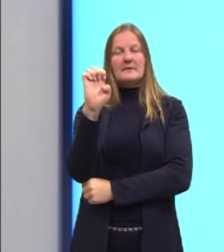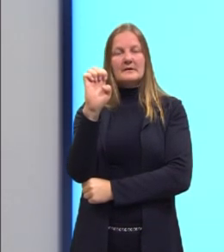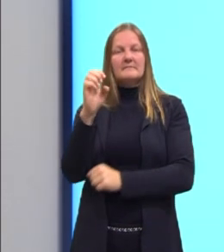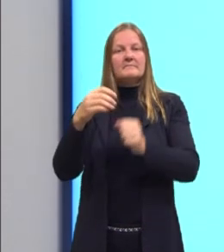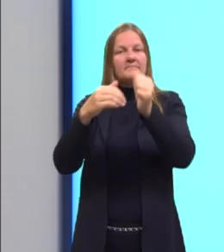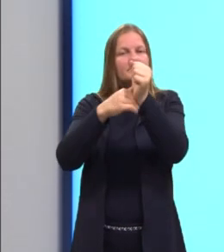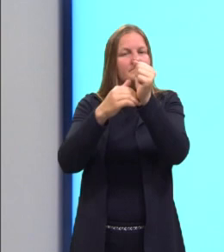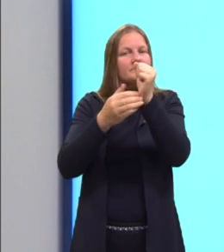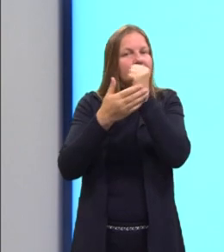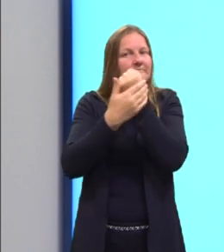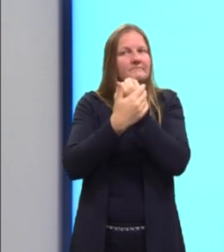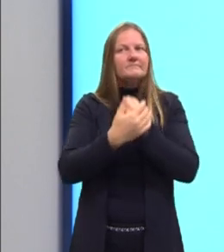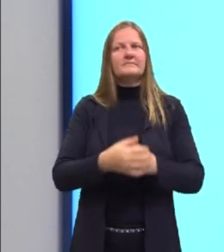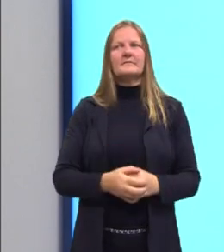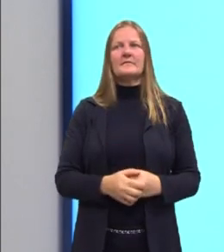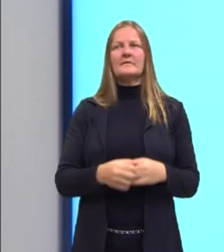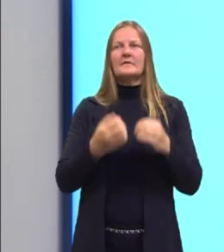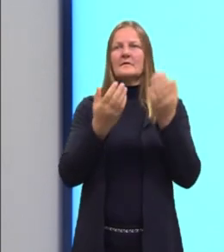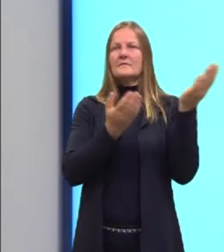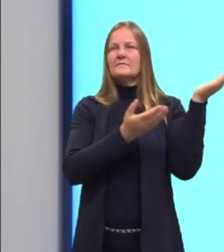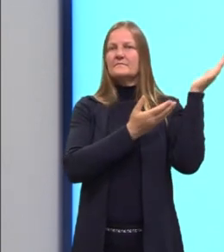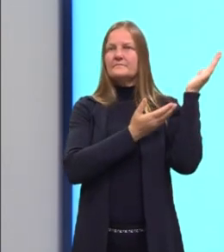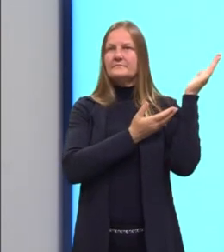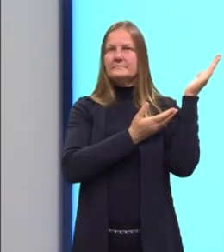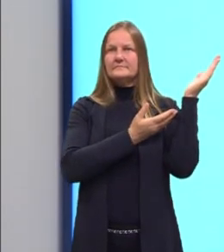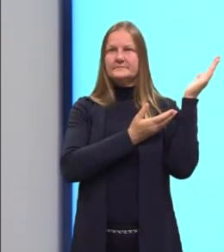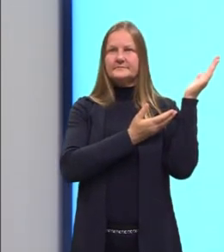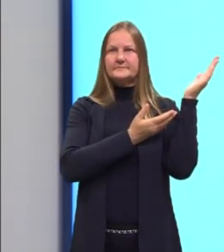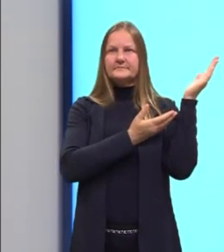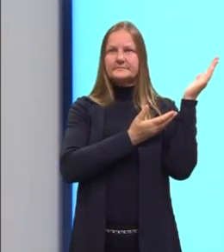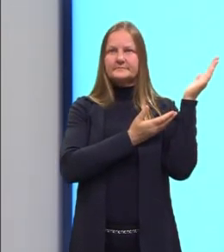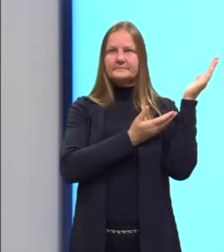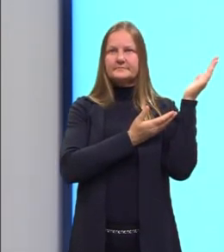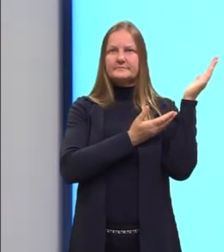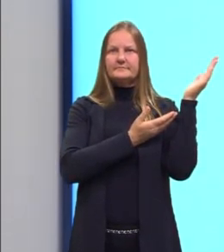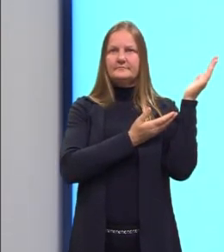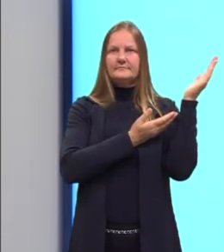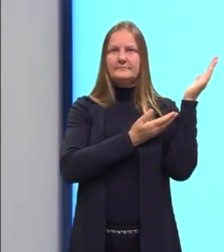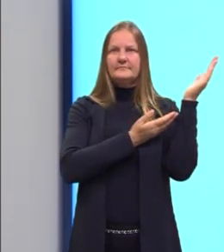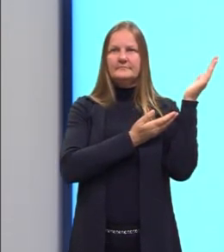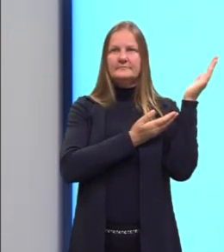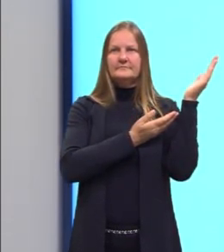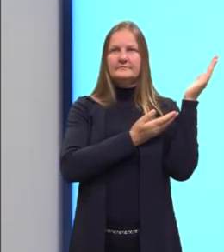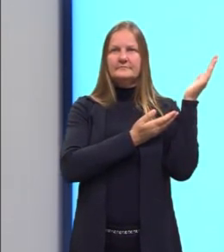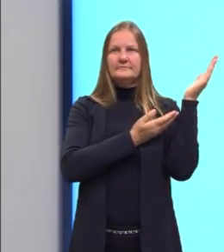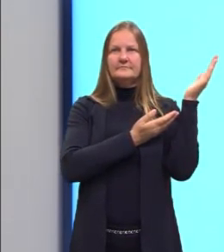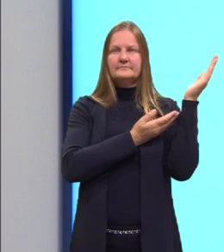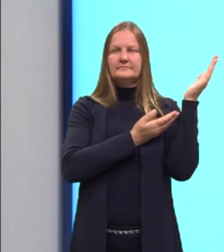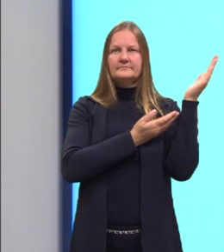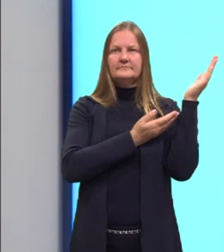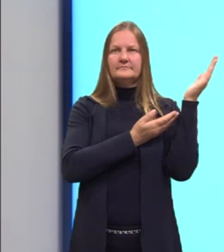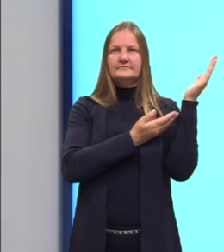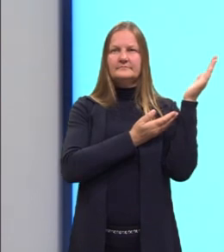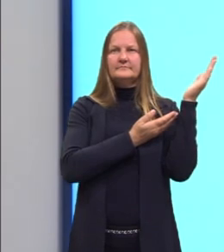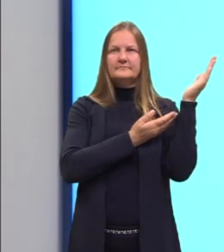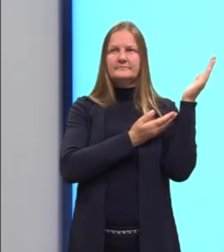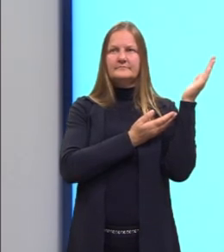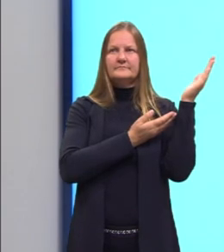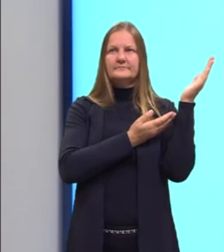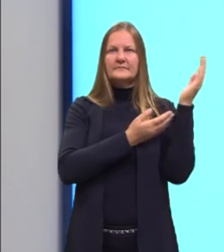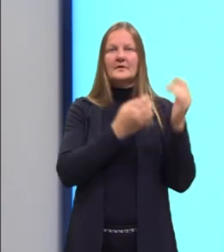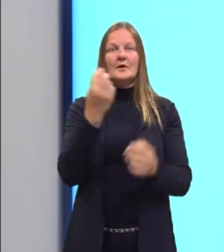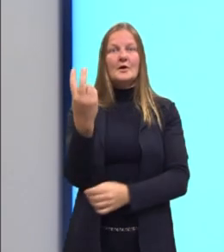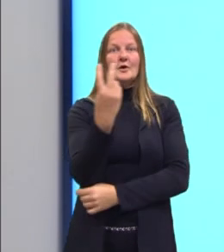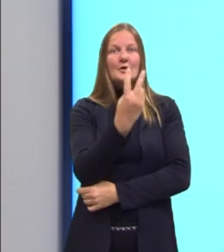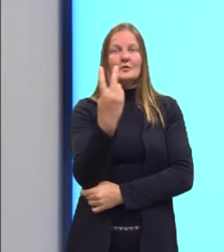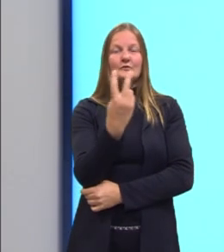E aqui fica bem claro. Diz assim. iPhone security loophole used by police closed by Apple. Olha só, eu tenho duas